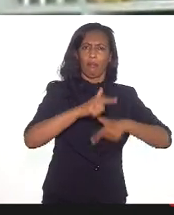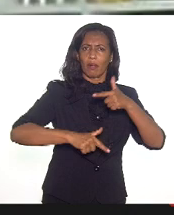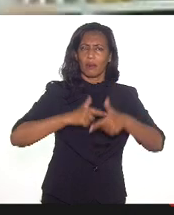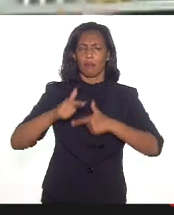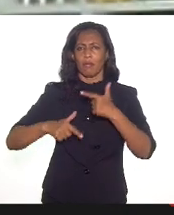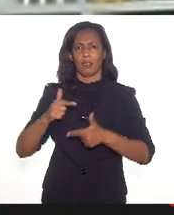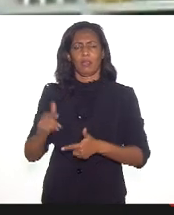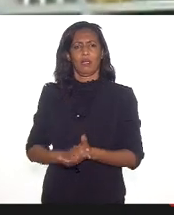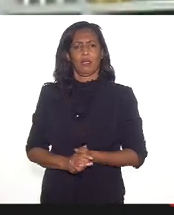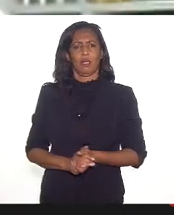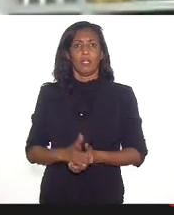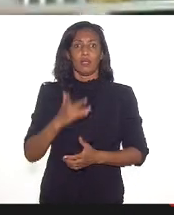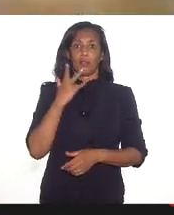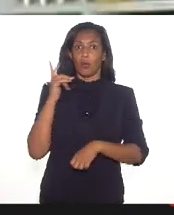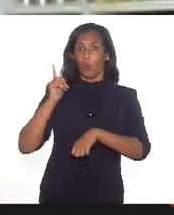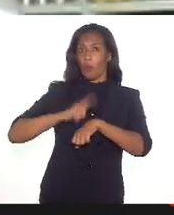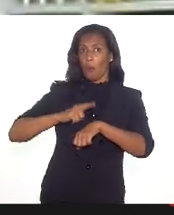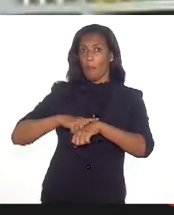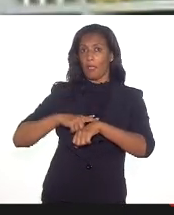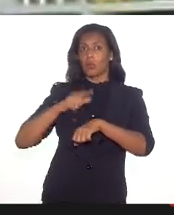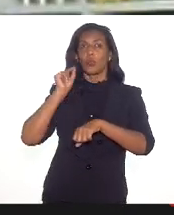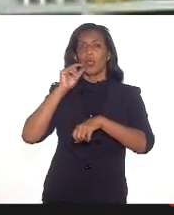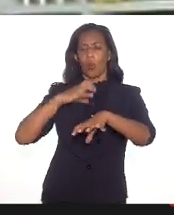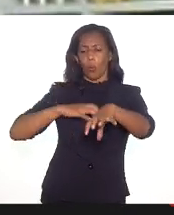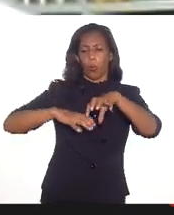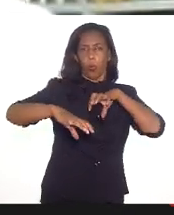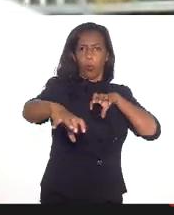tanto do momento do virtual,